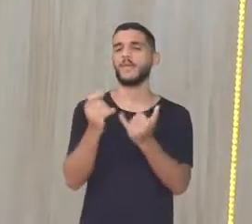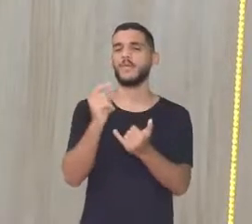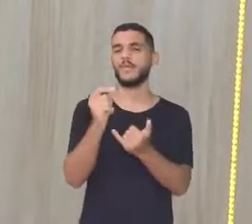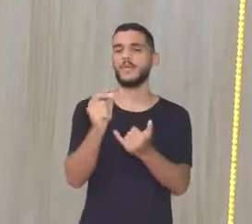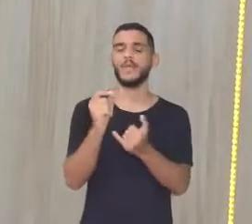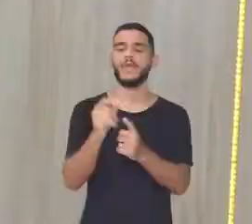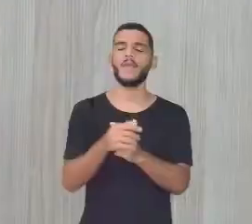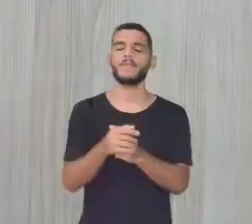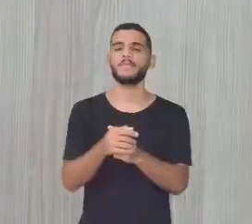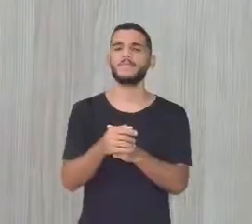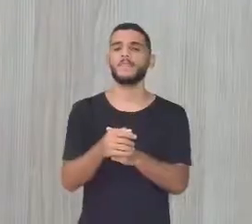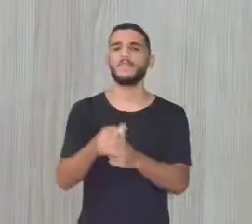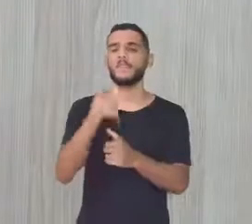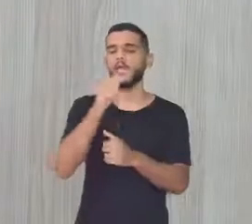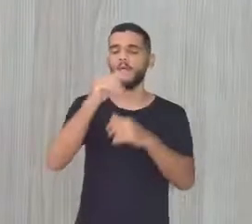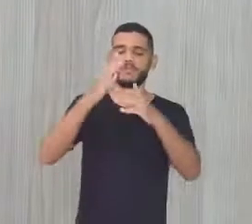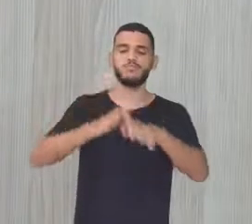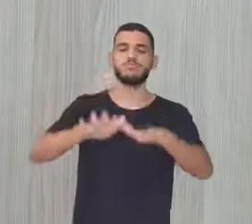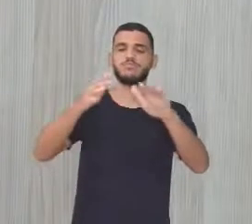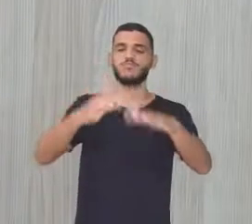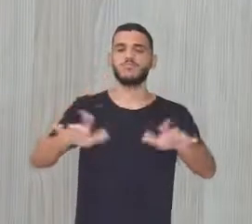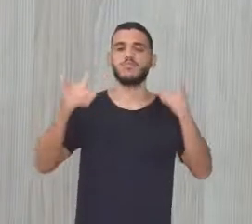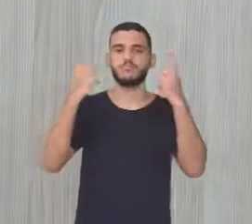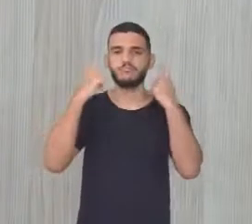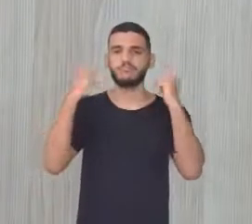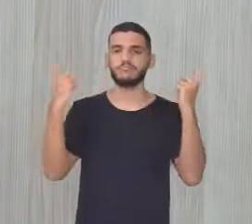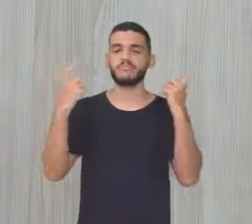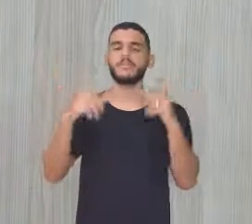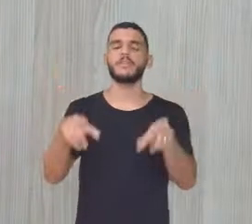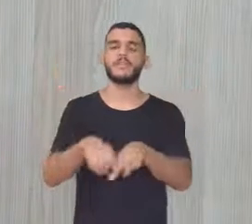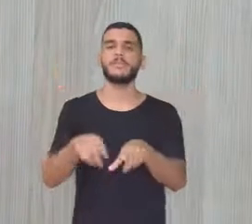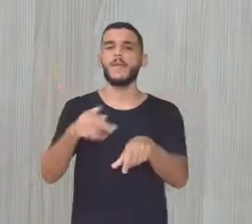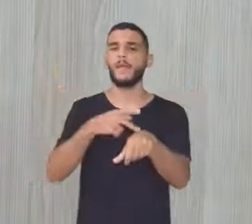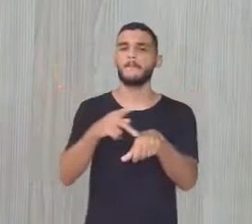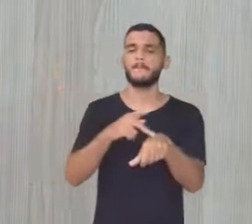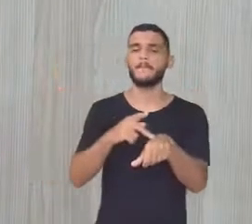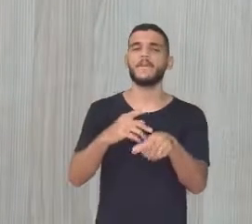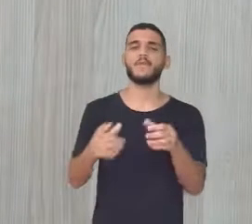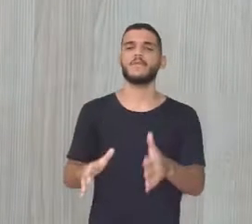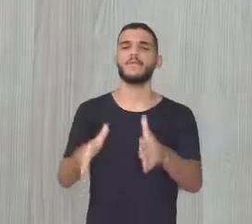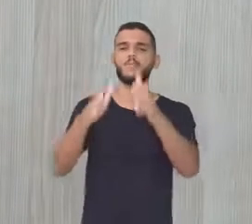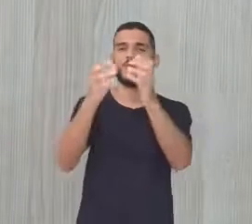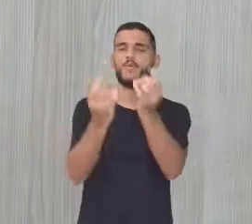Bastante Com o cachorro A pedra Do vulcão Da questão